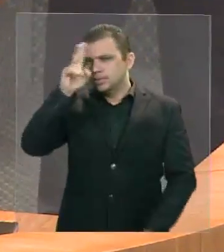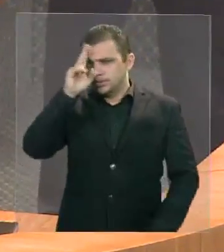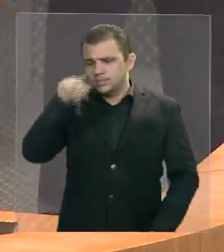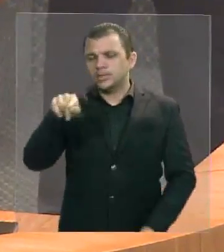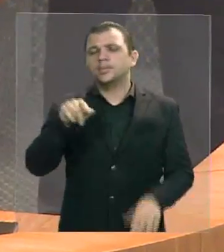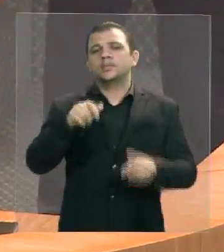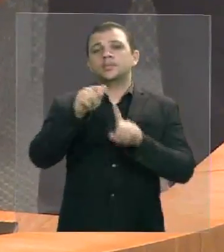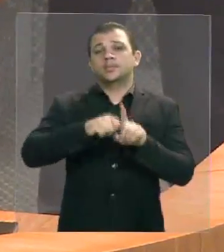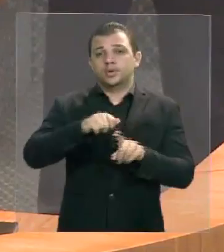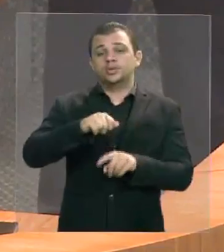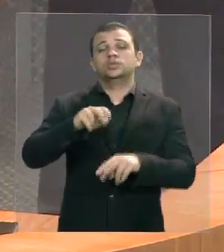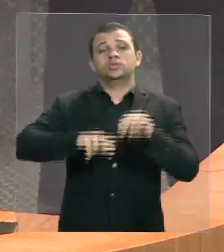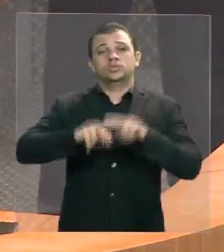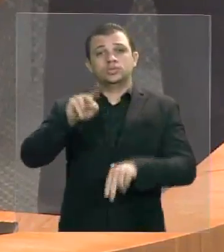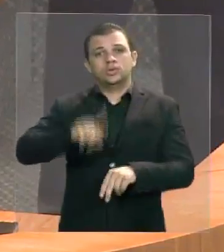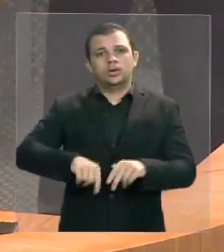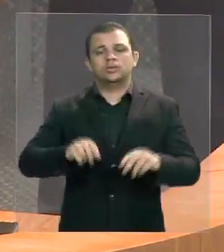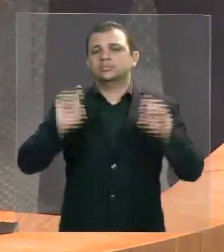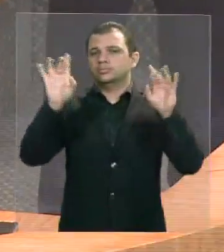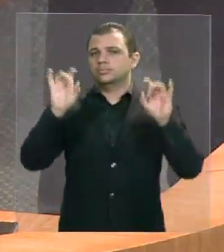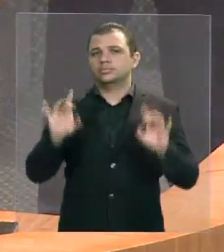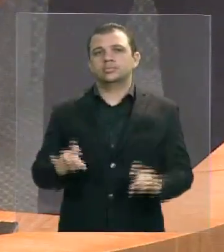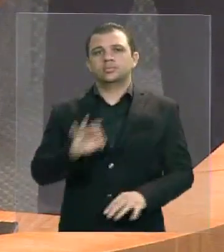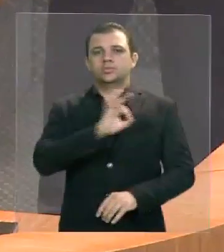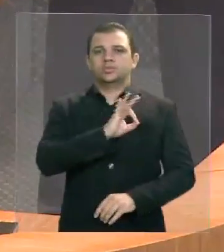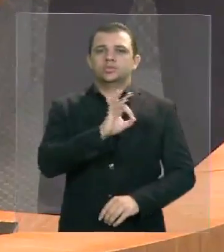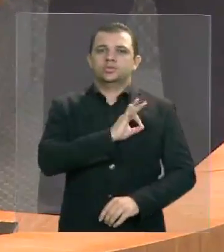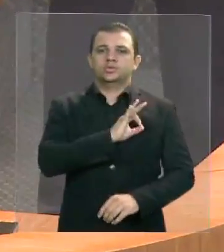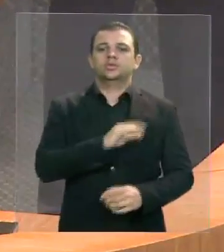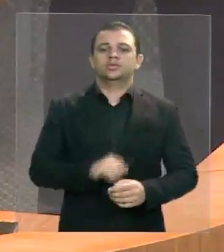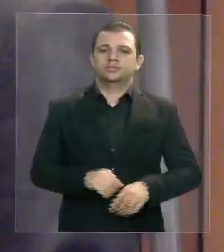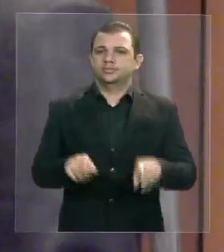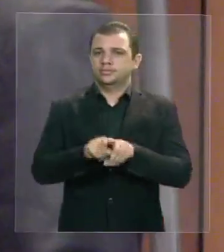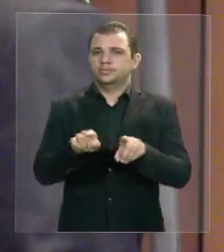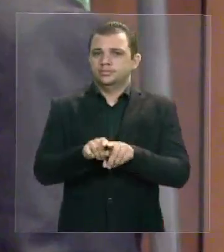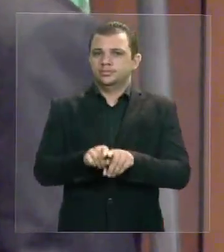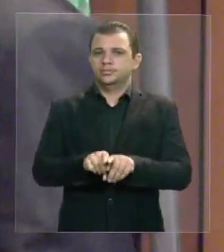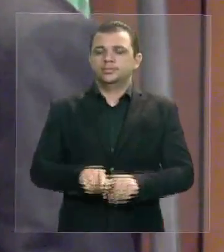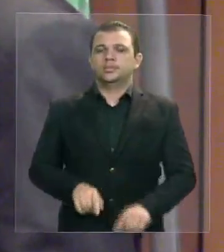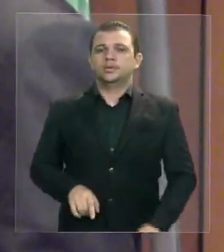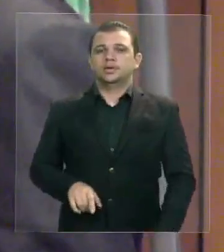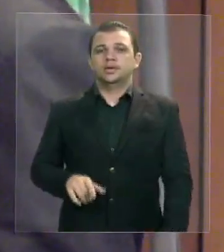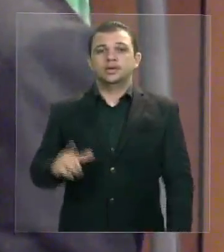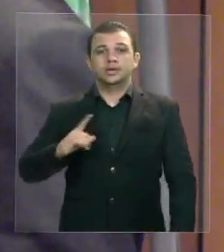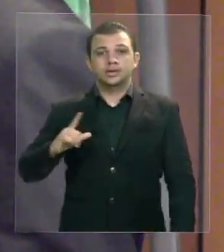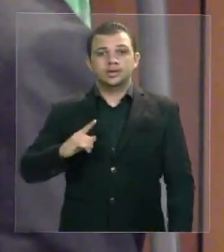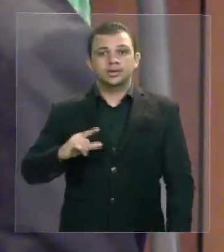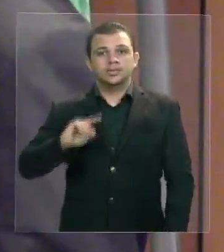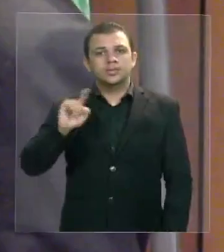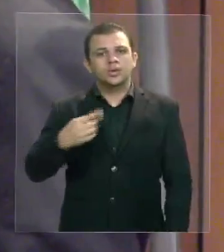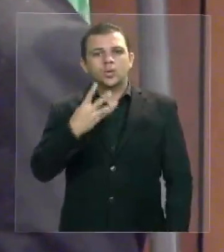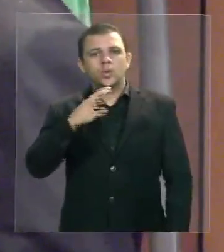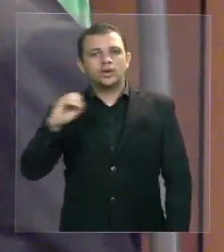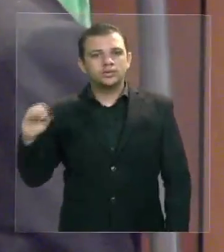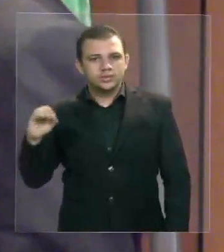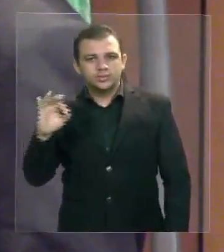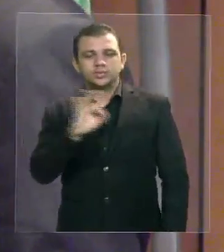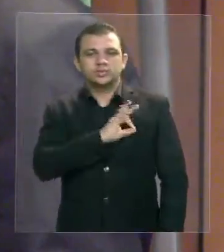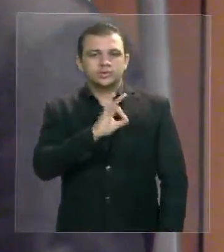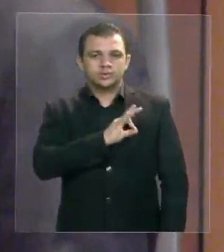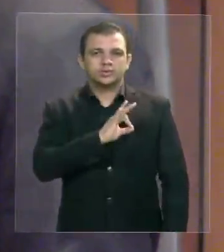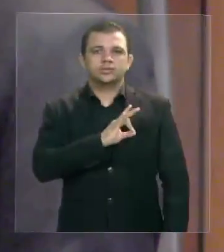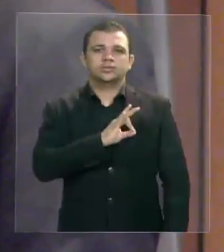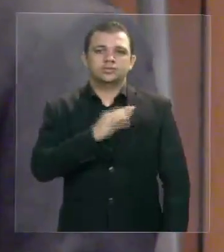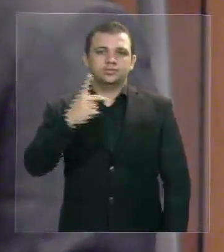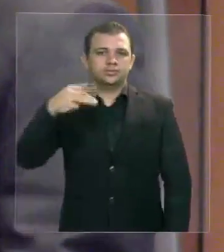promovidos mais de 1.400 praças da Polícia Militar policiais que esperavam há anos, há décadas